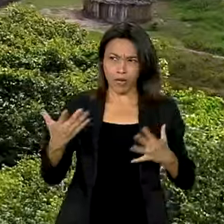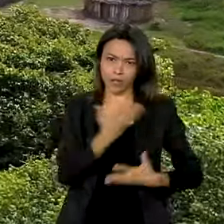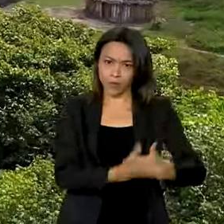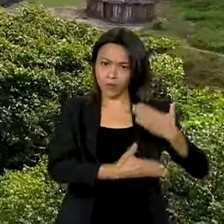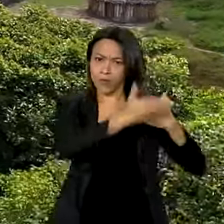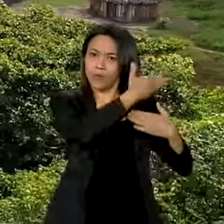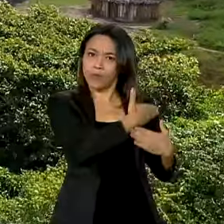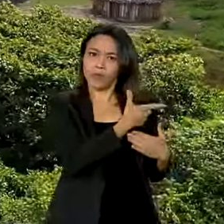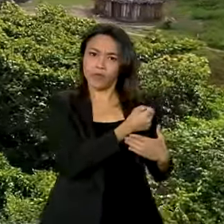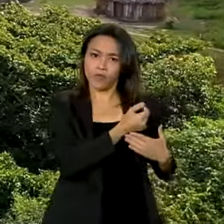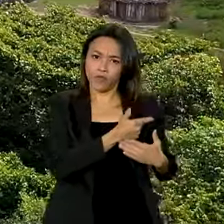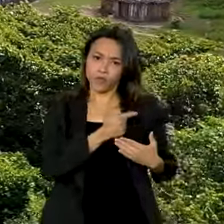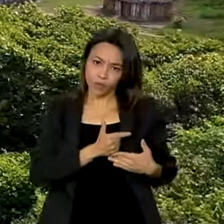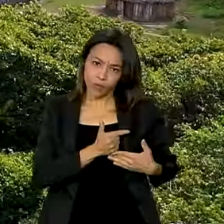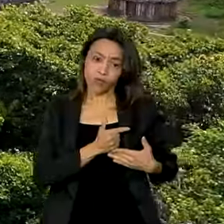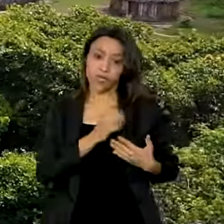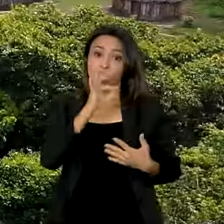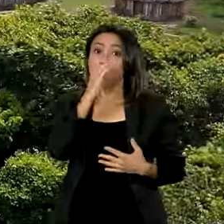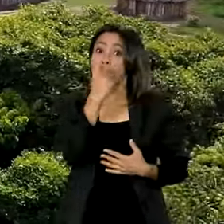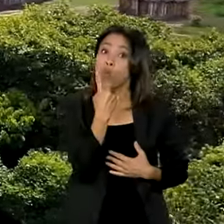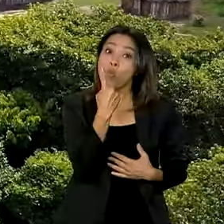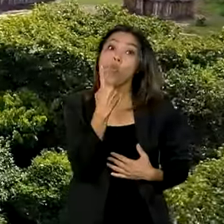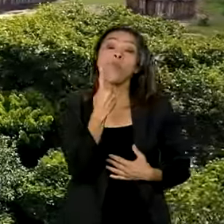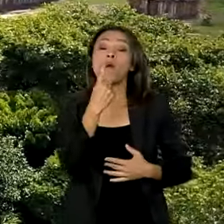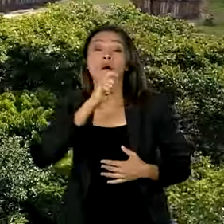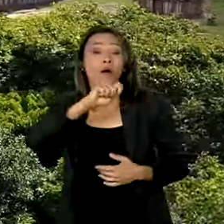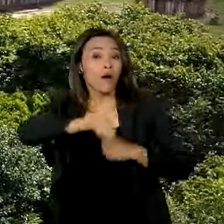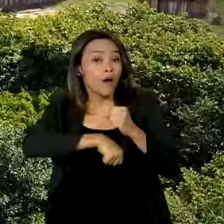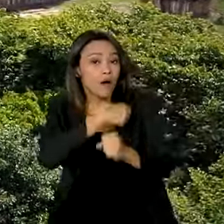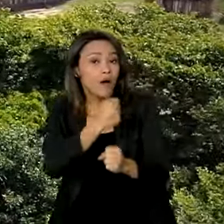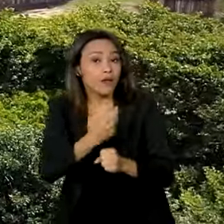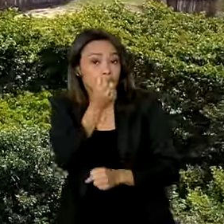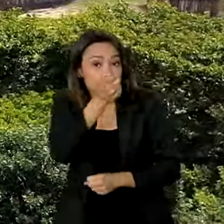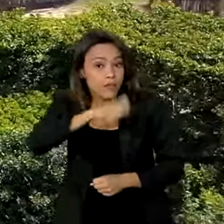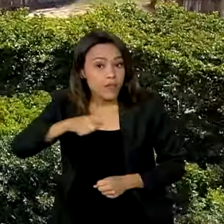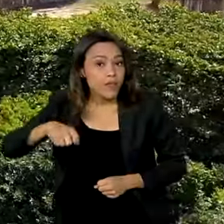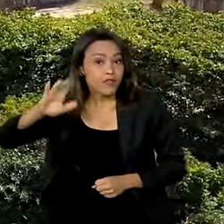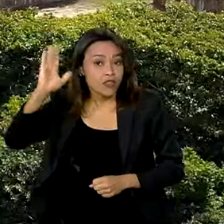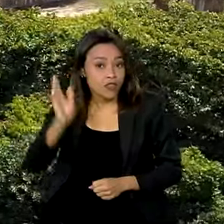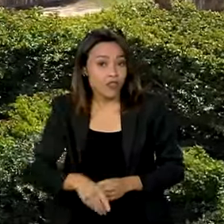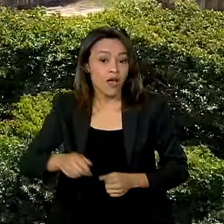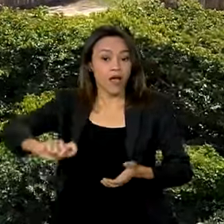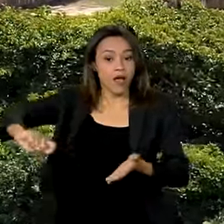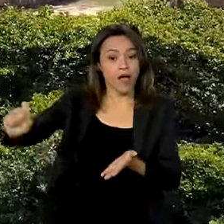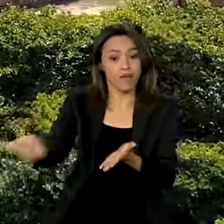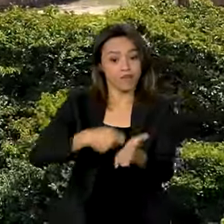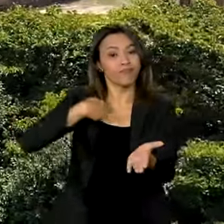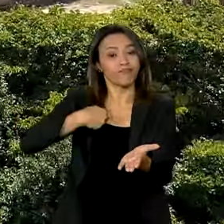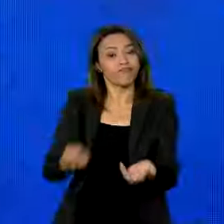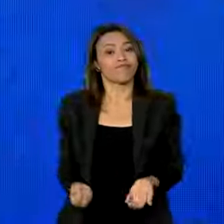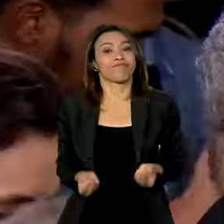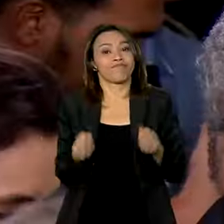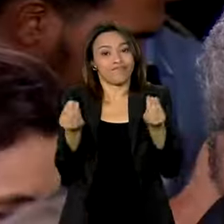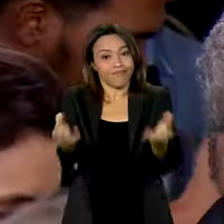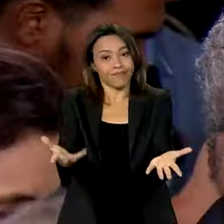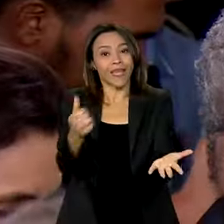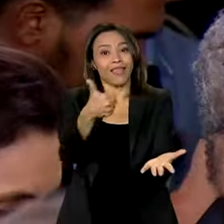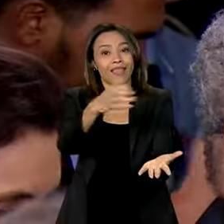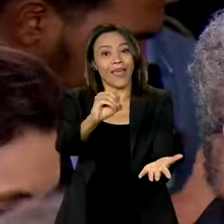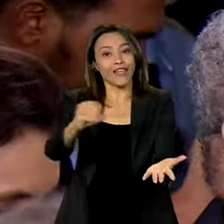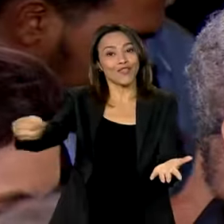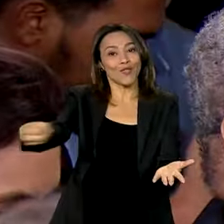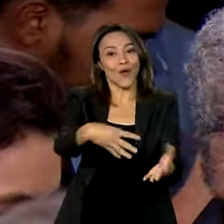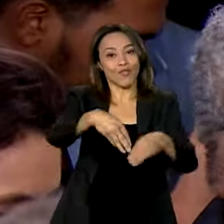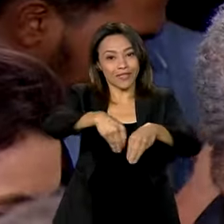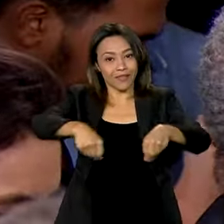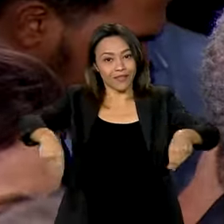anterior. Em menos de um ano e meio, o governo já homologou 10 novas terras indígenas. A nossa política